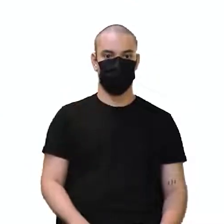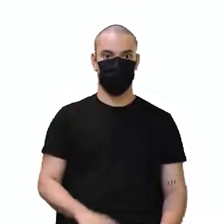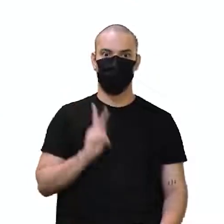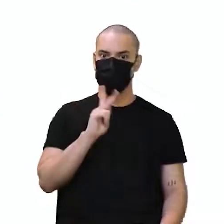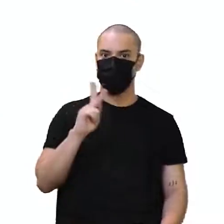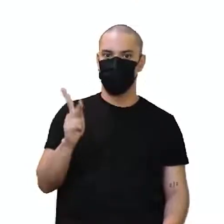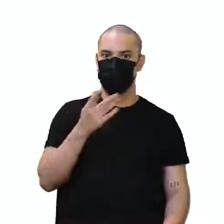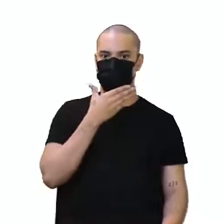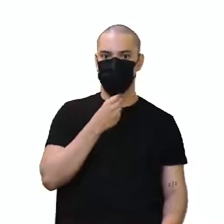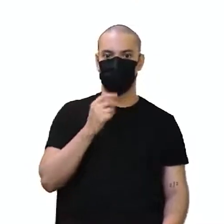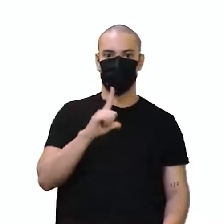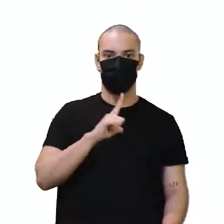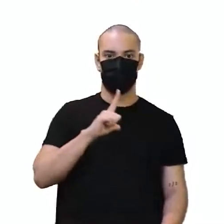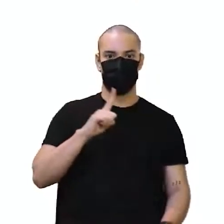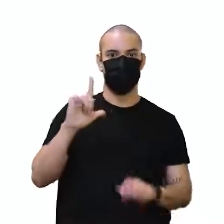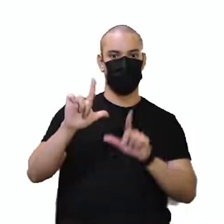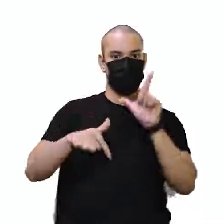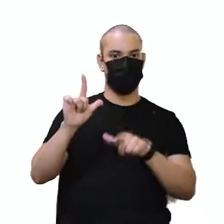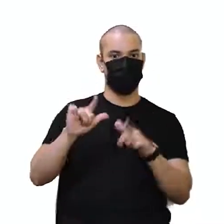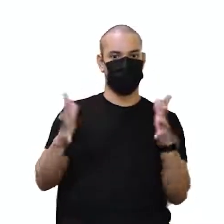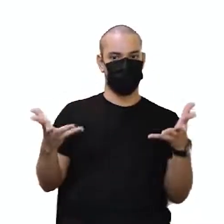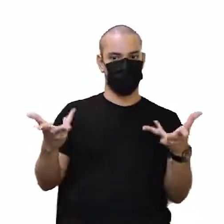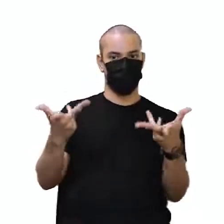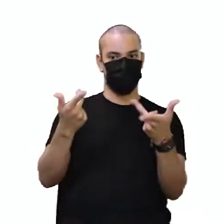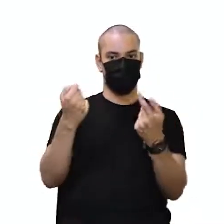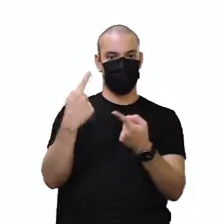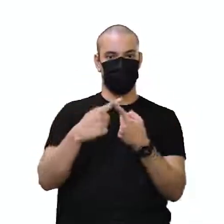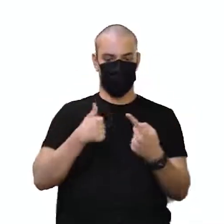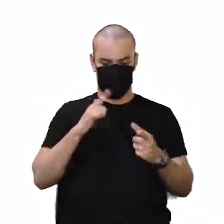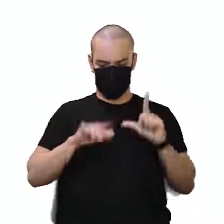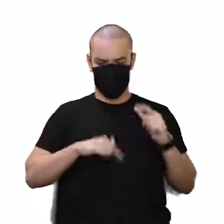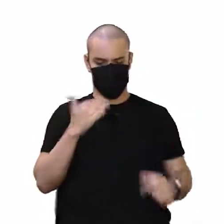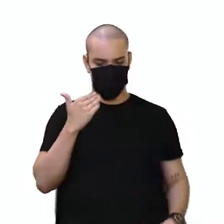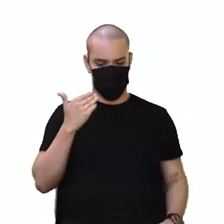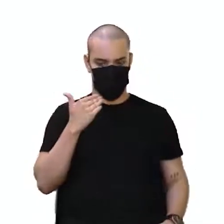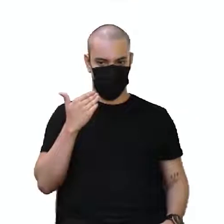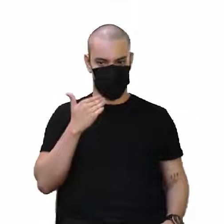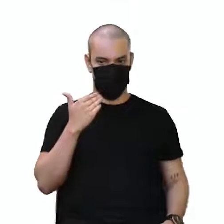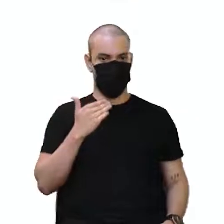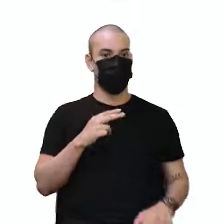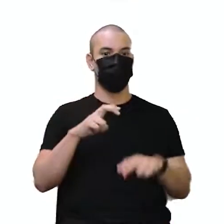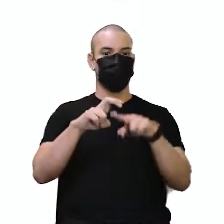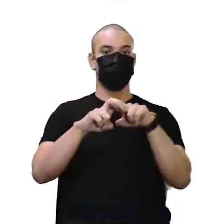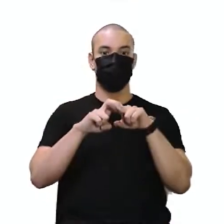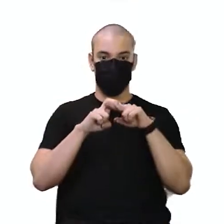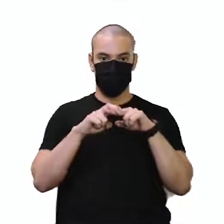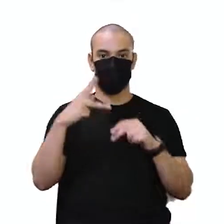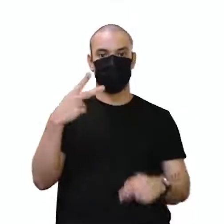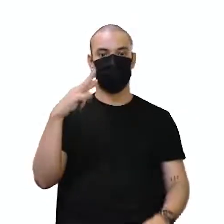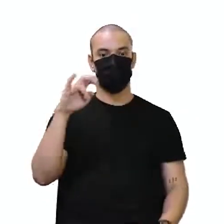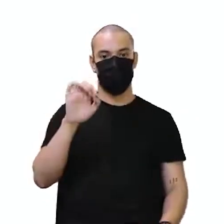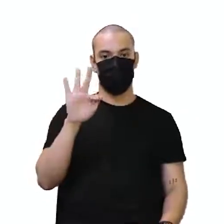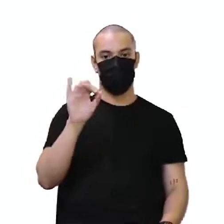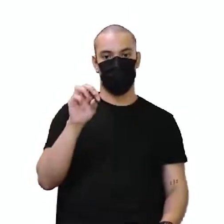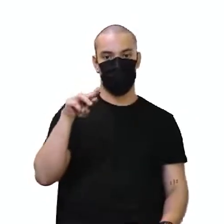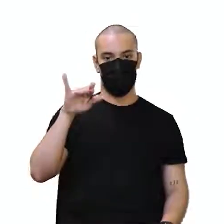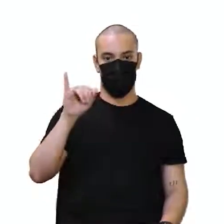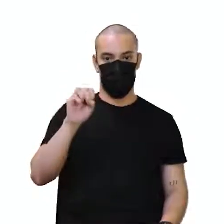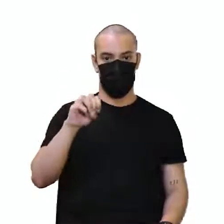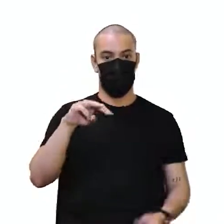bonita, né? Ela vai ficar escrevendo aí, porque a minha letra é horrorosa. Então, o pré-formismo, ele